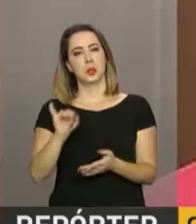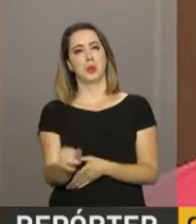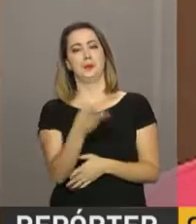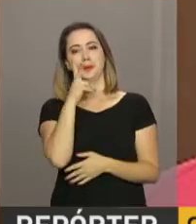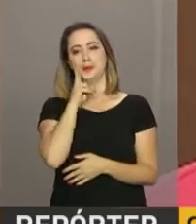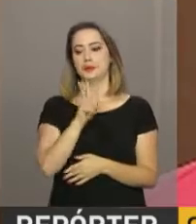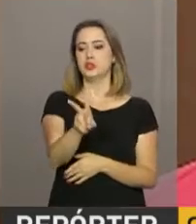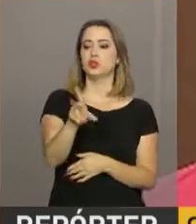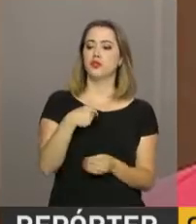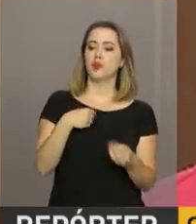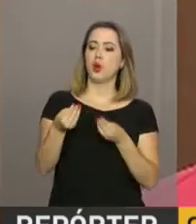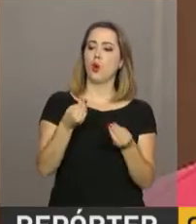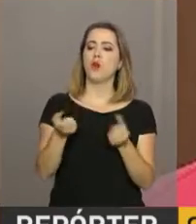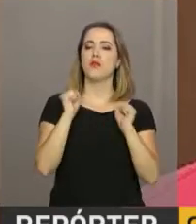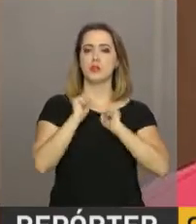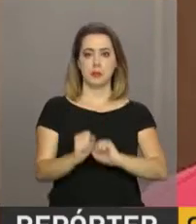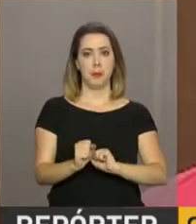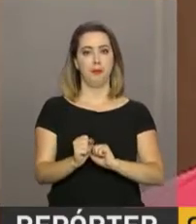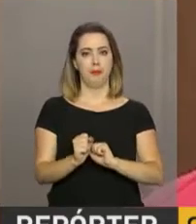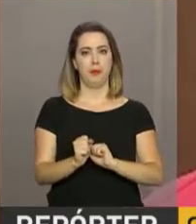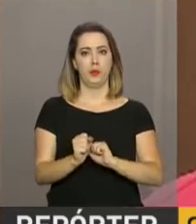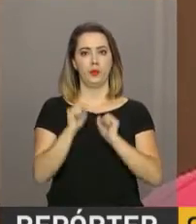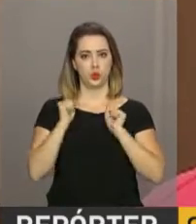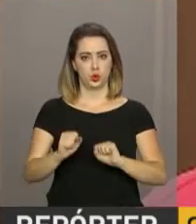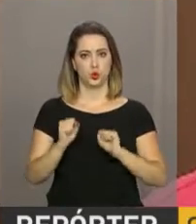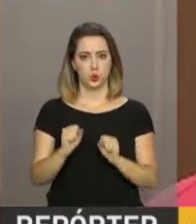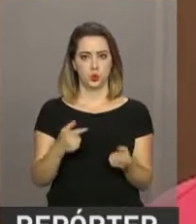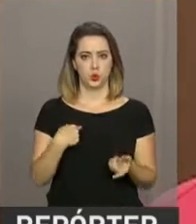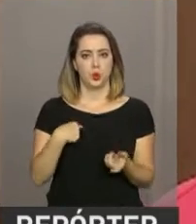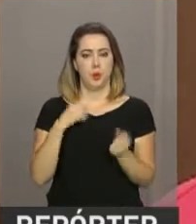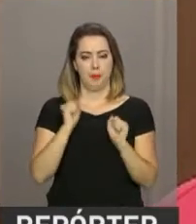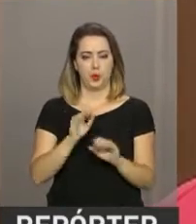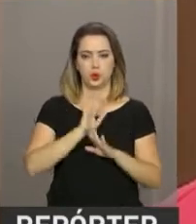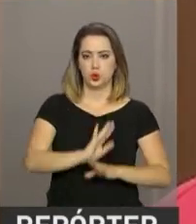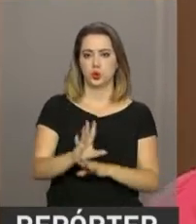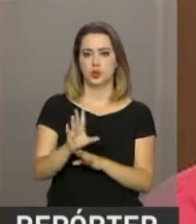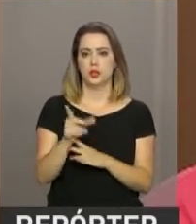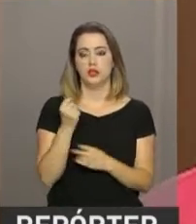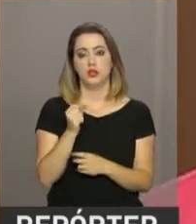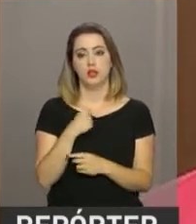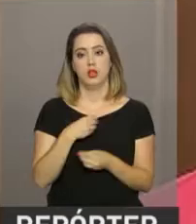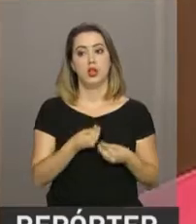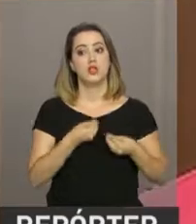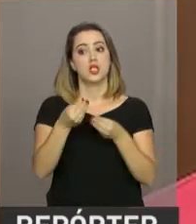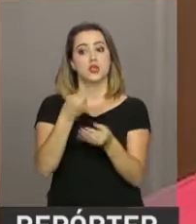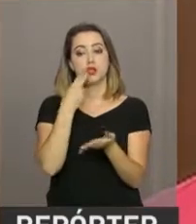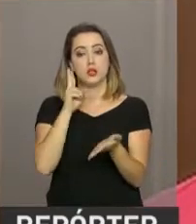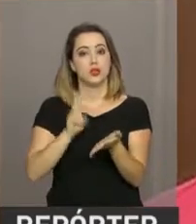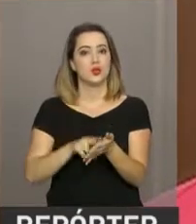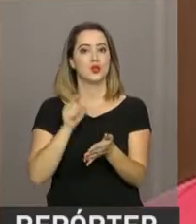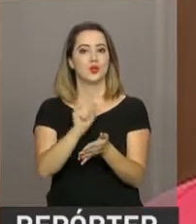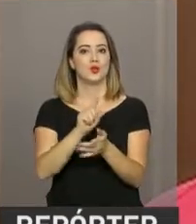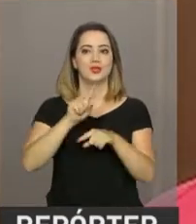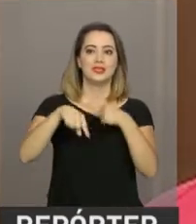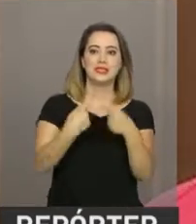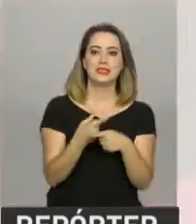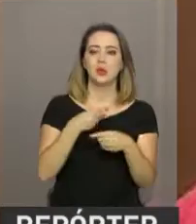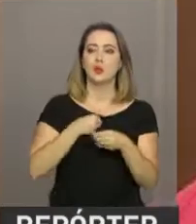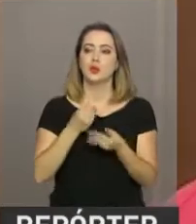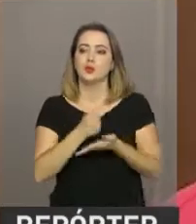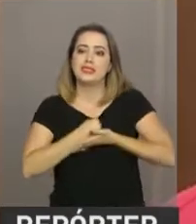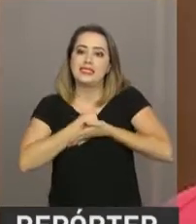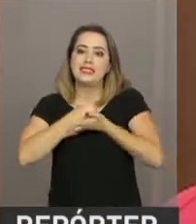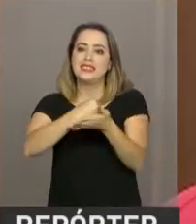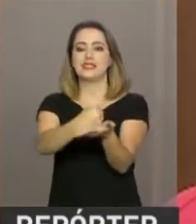aquela que está mais adequada, aquilo que você está pensando em poder contribuir. Deixa nos Correios e os Correios fazem a parte da logística.